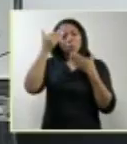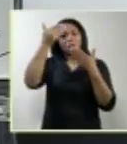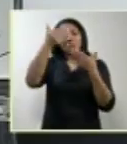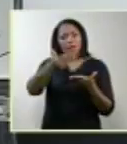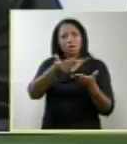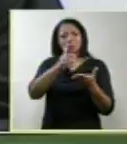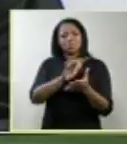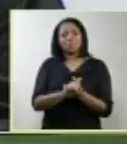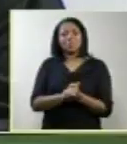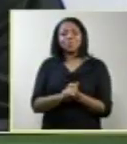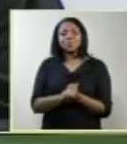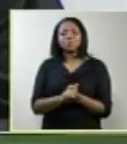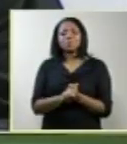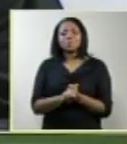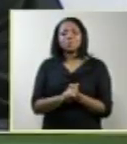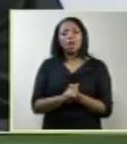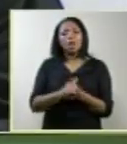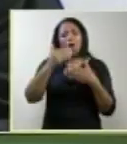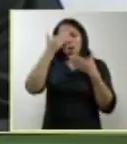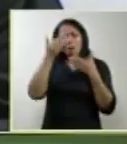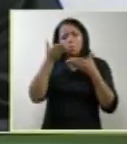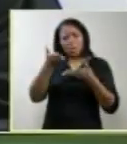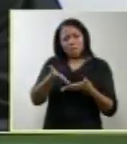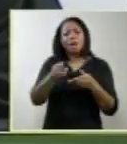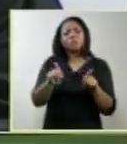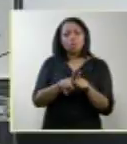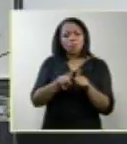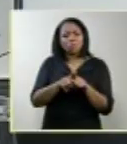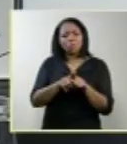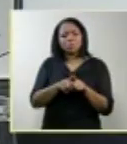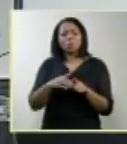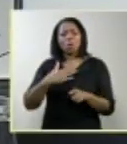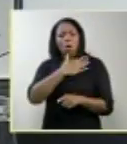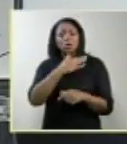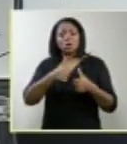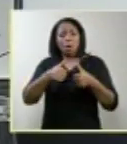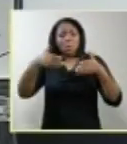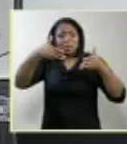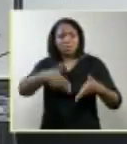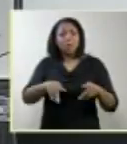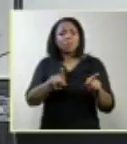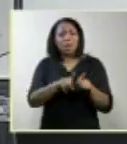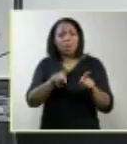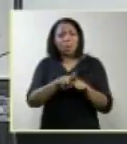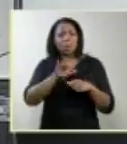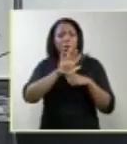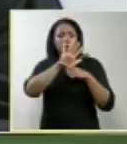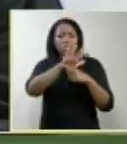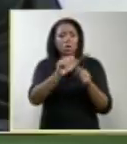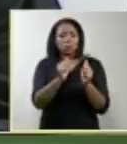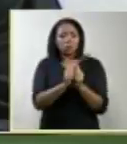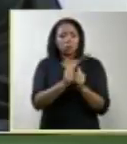excelência. Obrigado, excelência. Foi uma honra participar e colaborar com a corte. Obrigado.